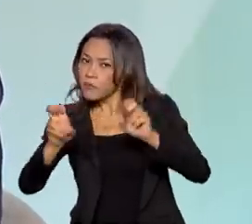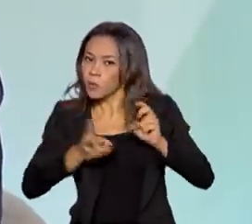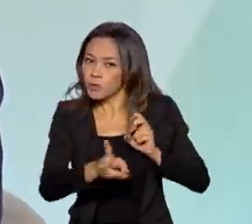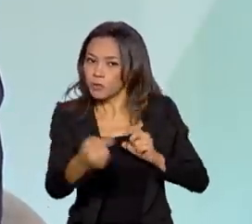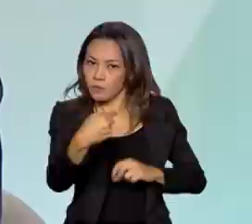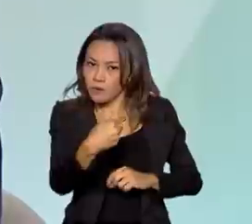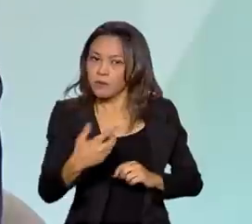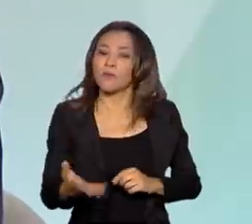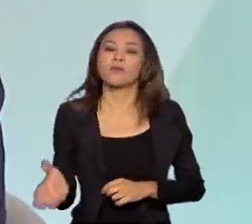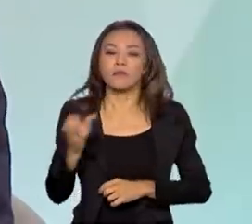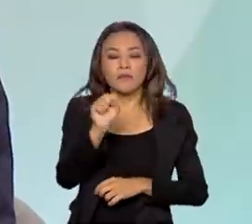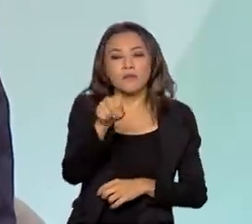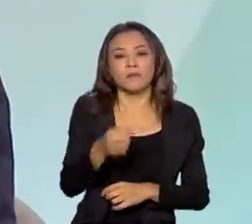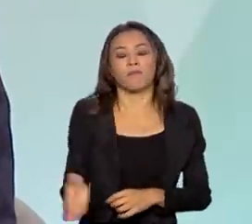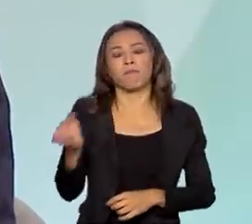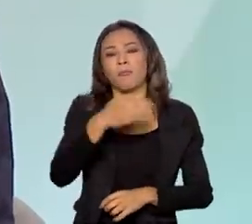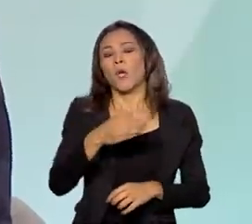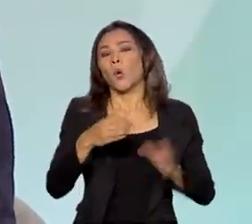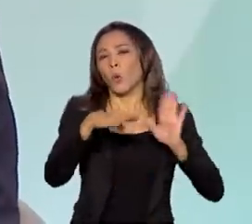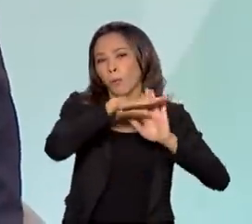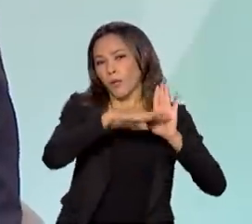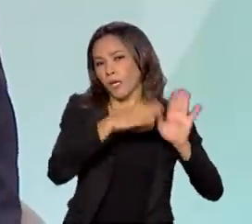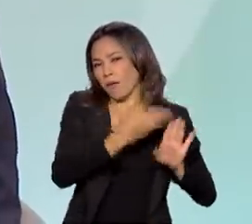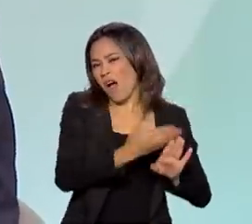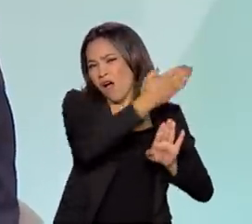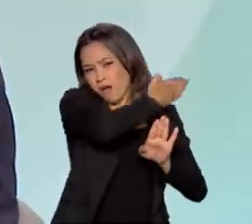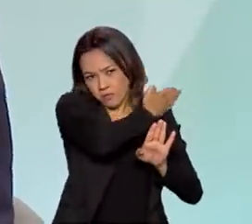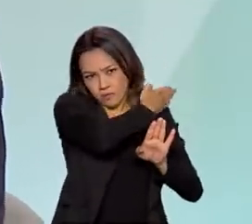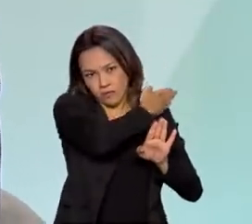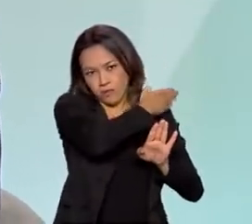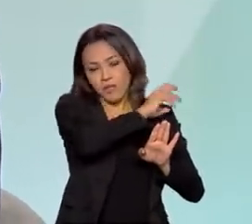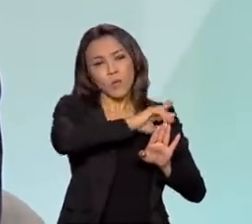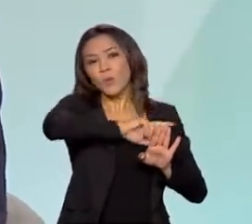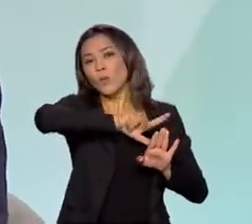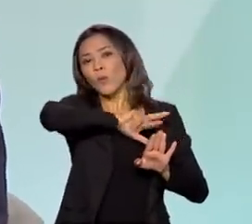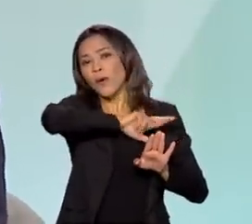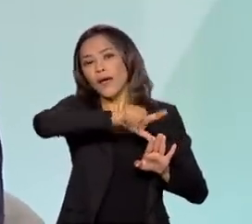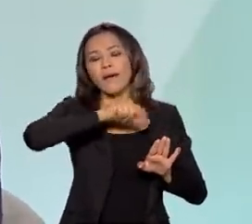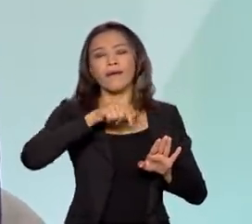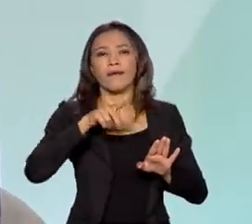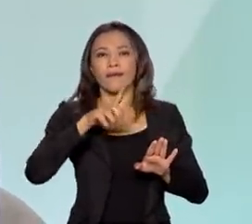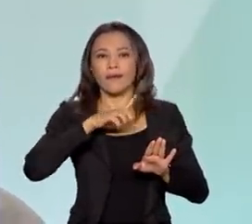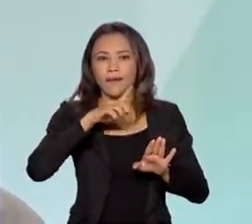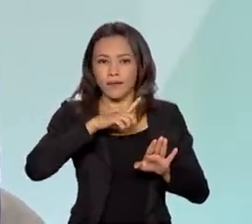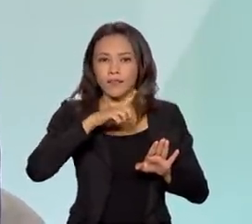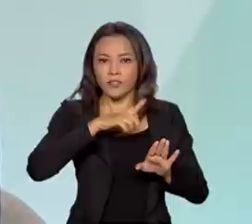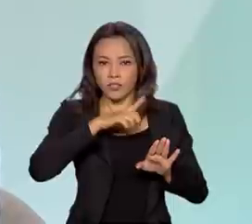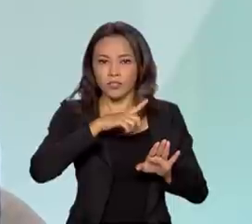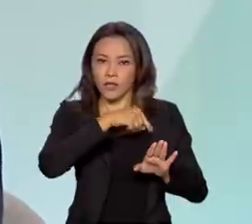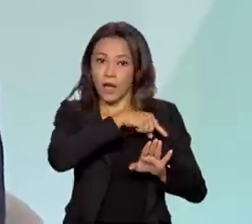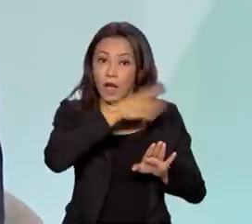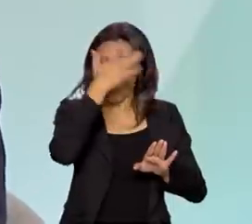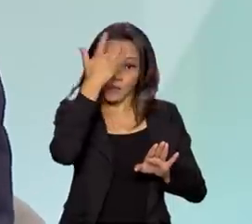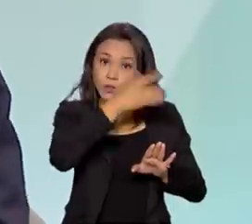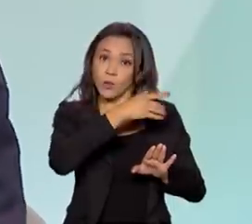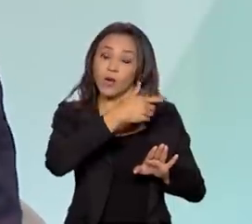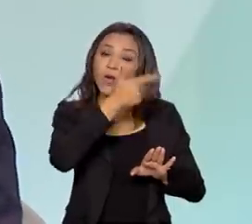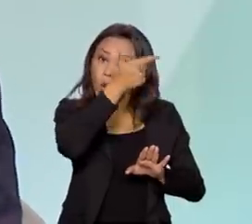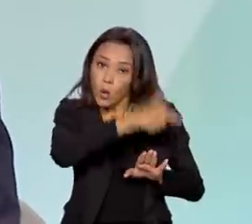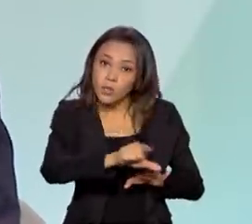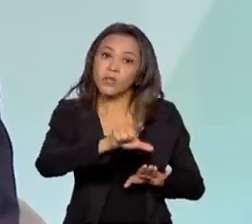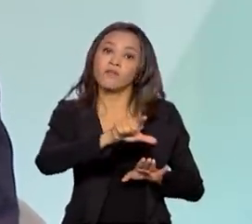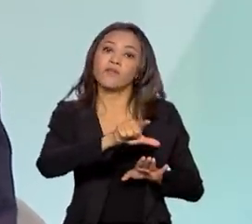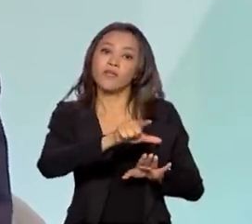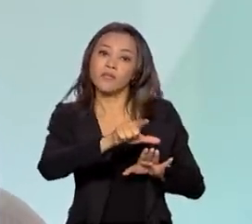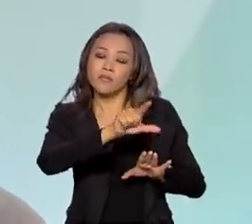programa na concepção anterior não é que ele não previa a possibilidade de repactuação para uma família que